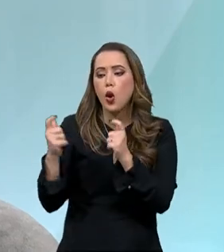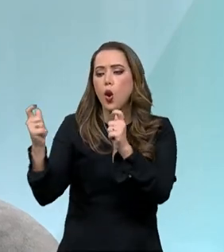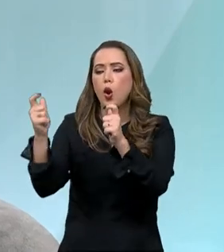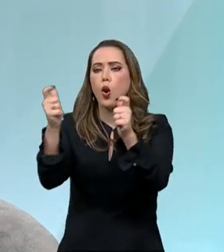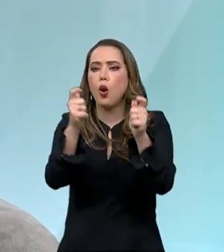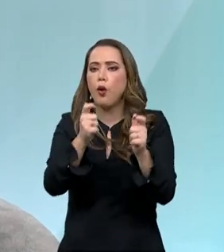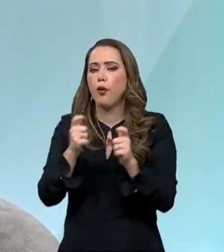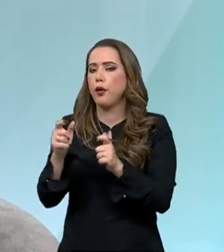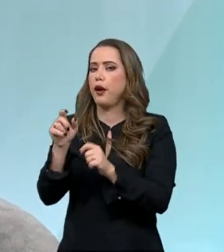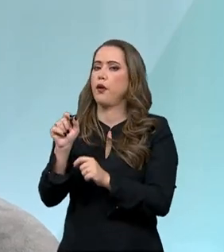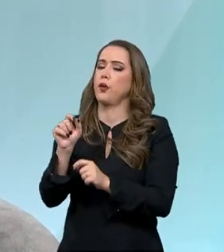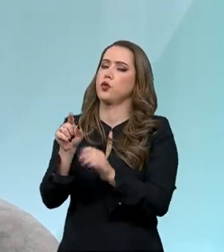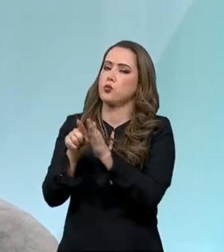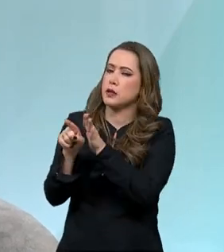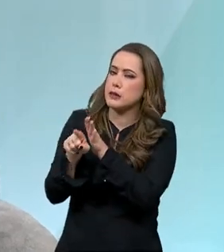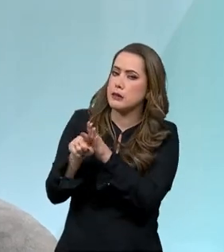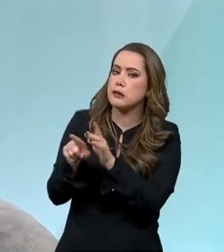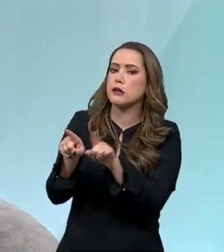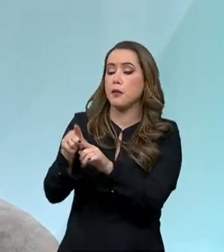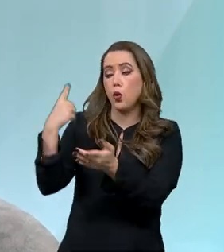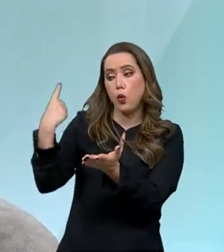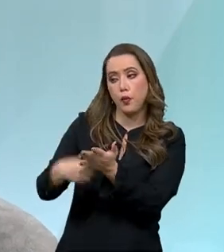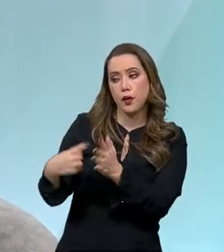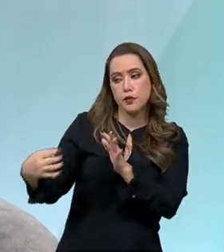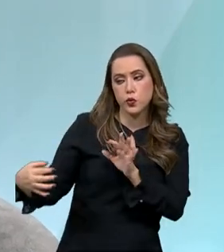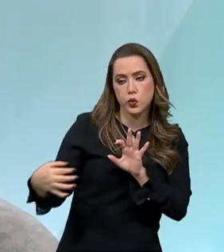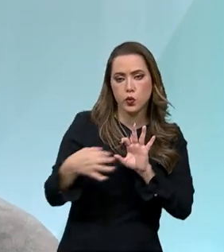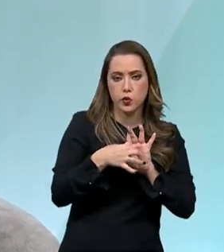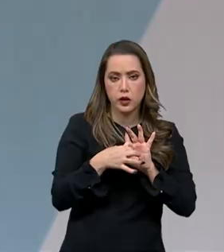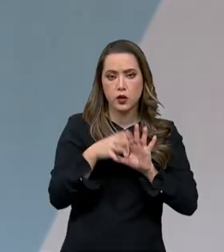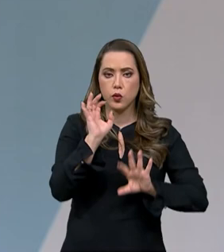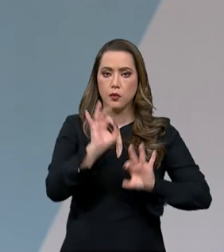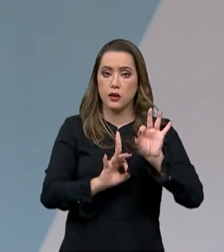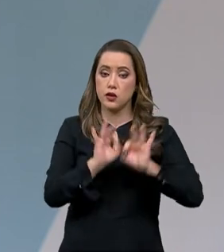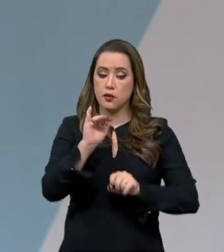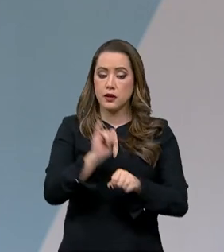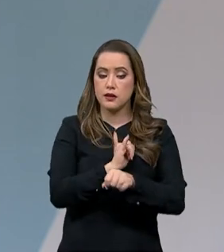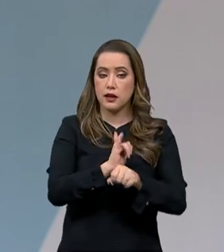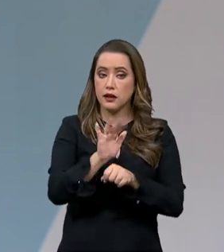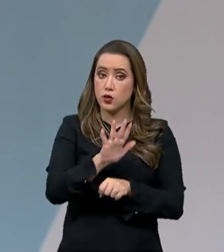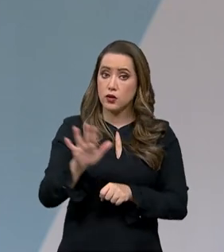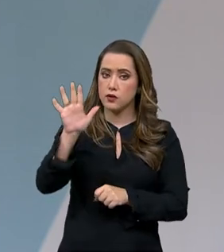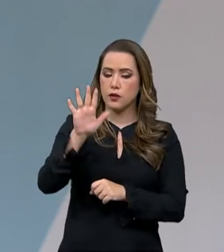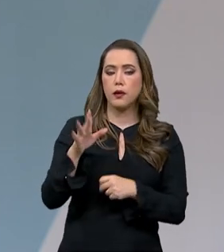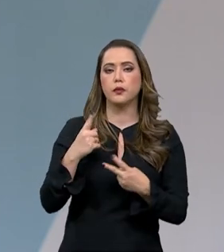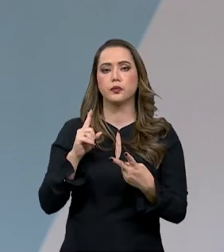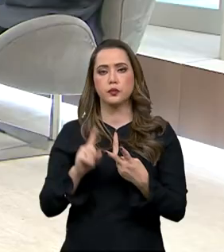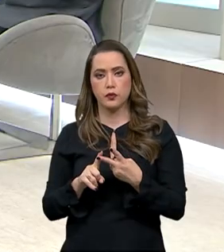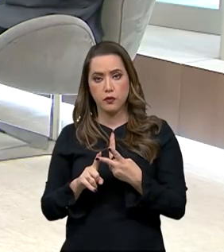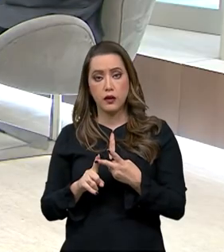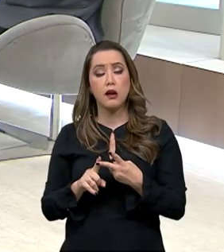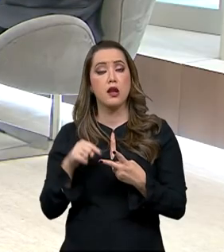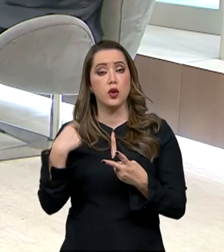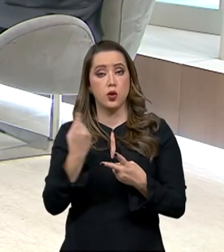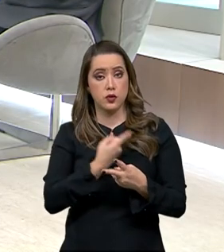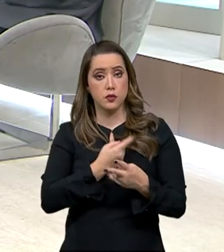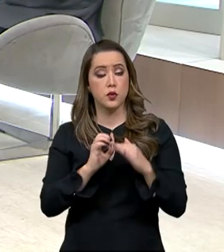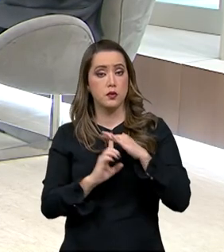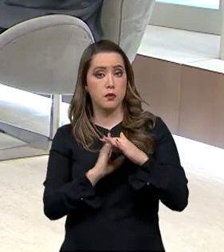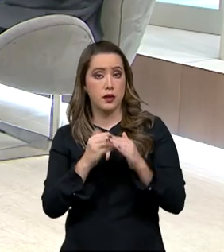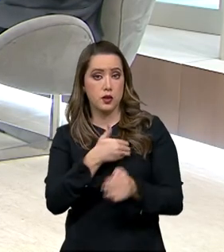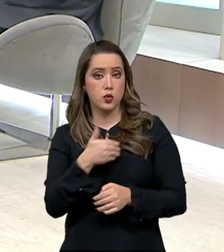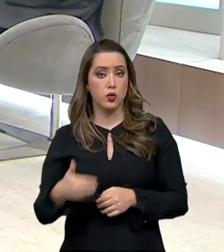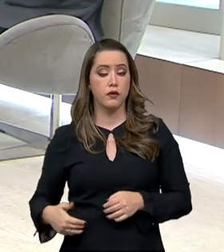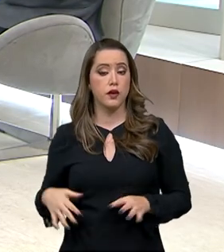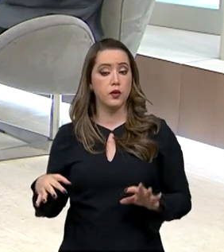de pesquisa também tem uma agenda conectada a todo esse planejamento. A Embrapa é uma empresa pública vinculada ao Ministério da Agricultura, Pecuária e